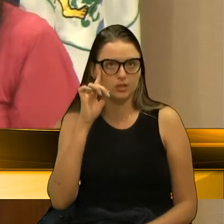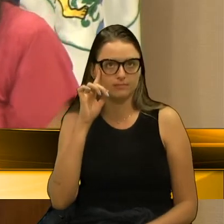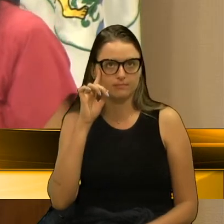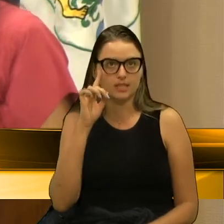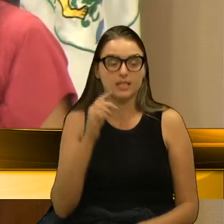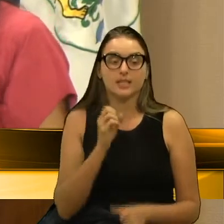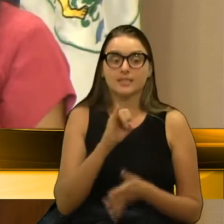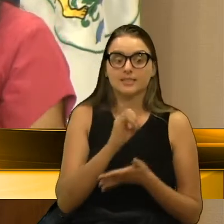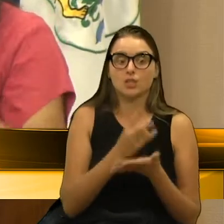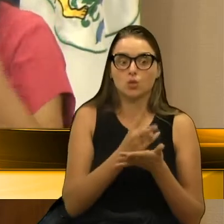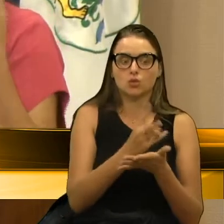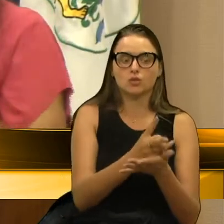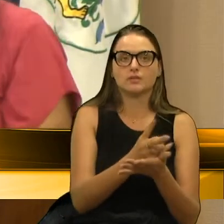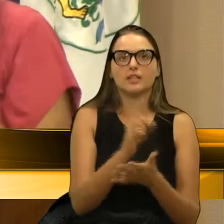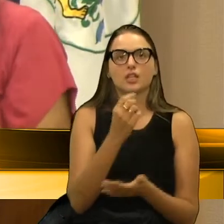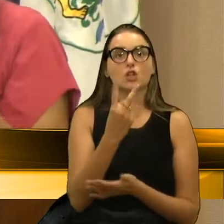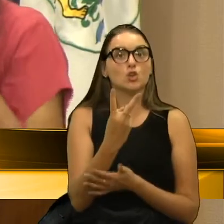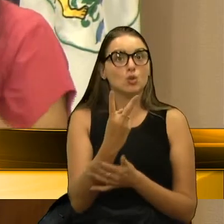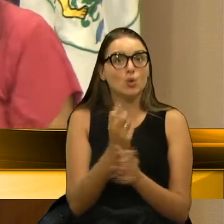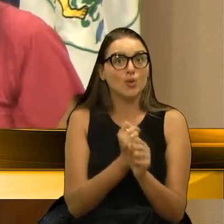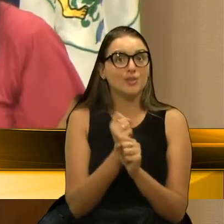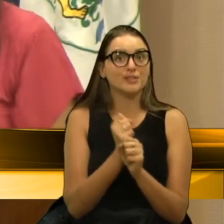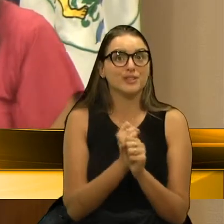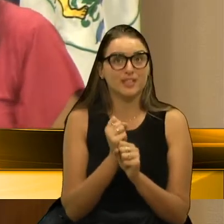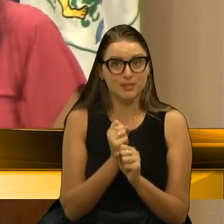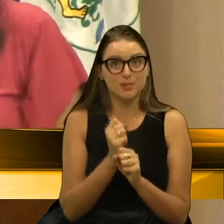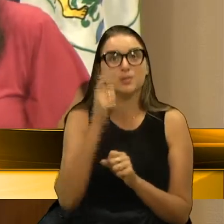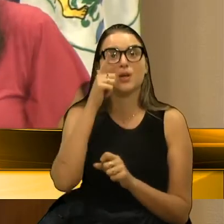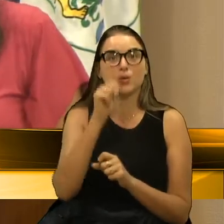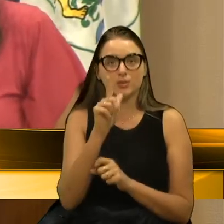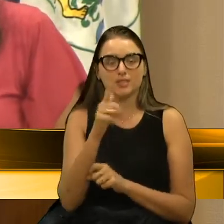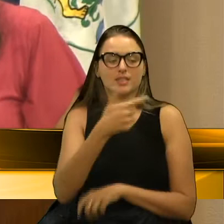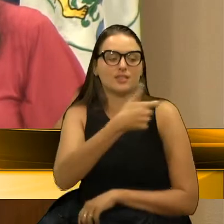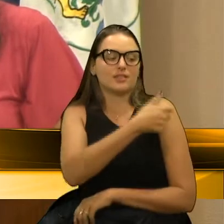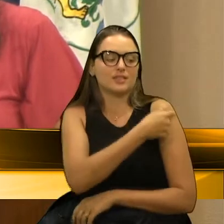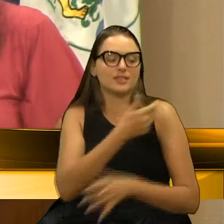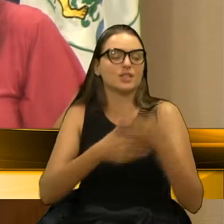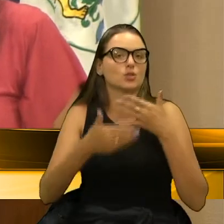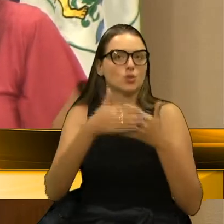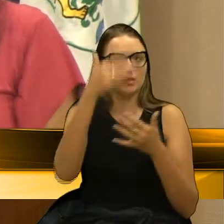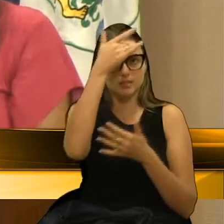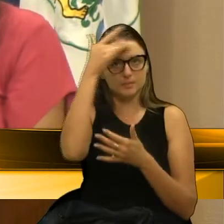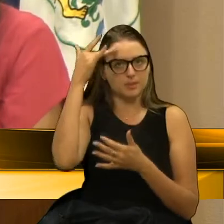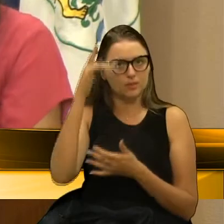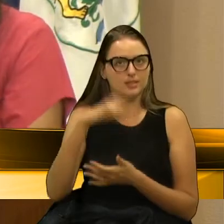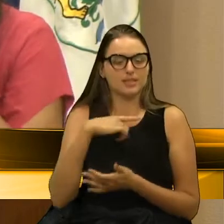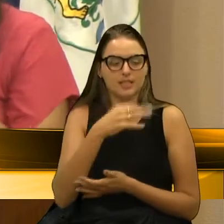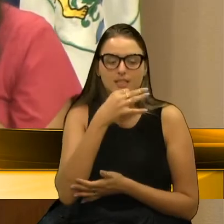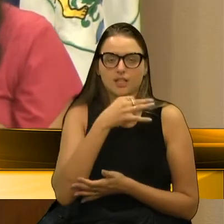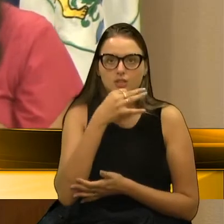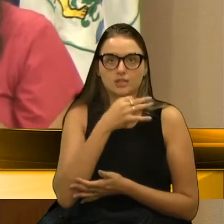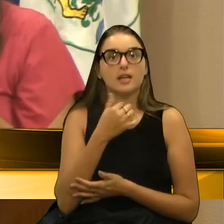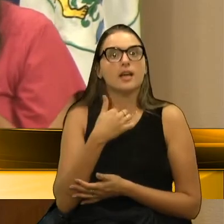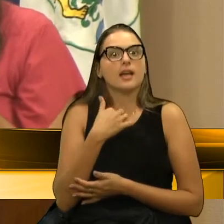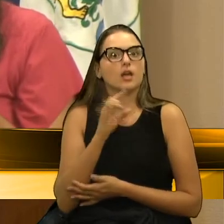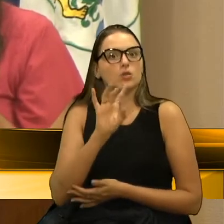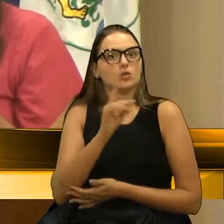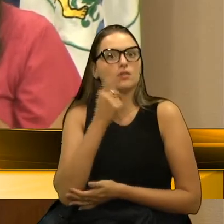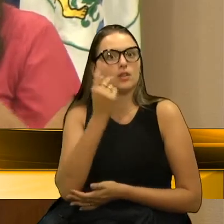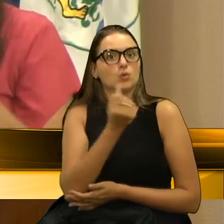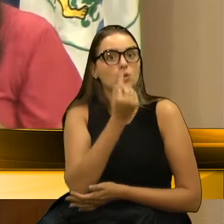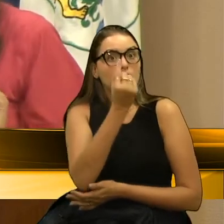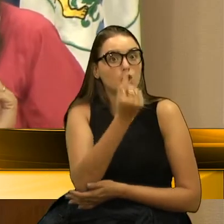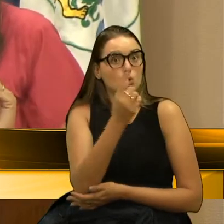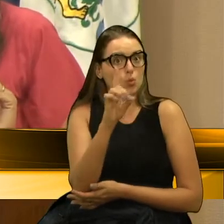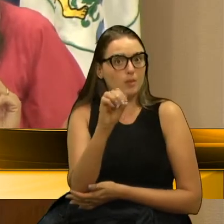média, a gente vai chegar a quase dois anos para vacinar toda a população caxiense. E aqui eu estou considerando uma dose, sendo